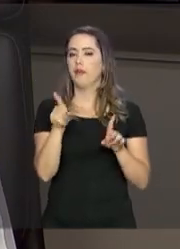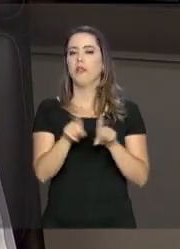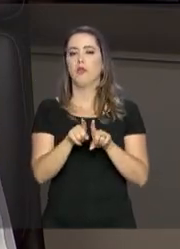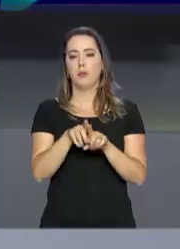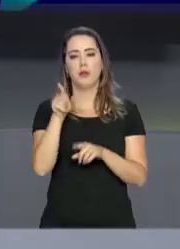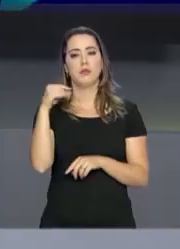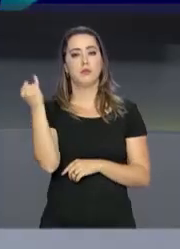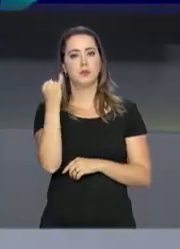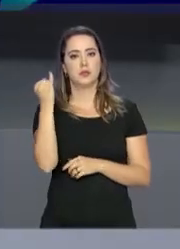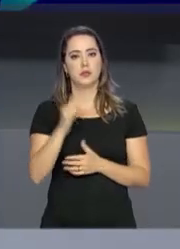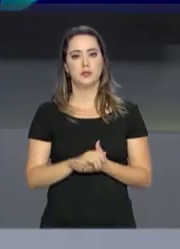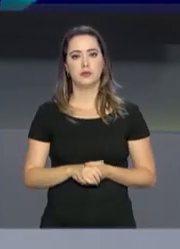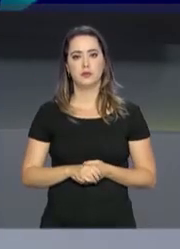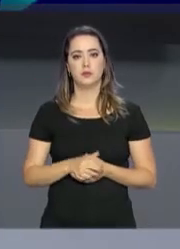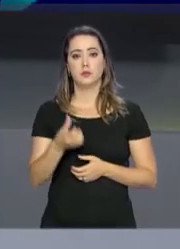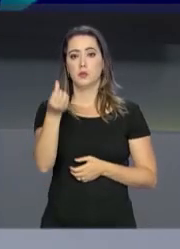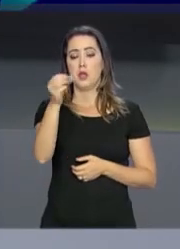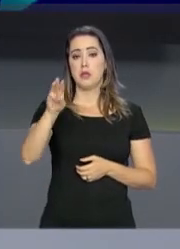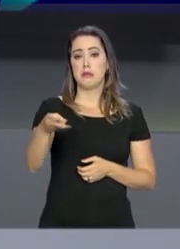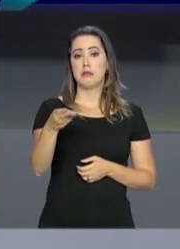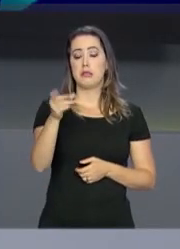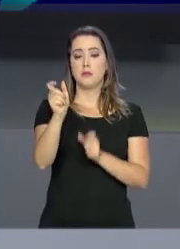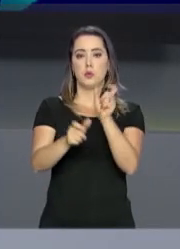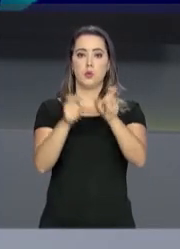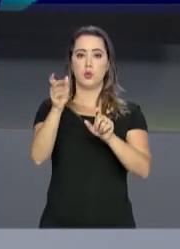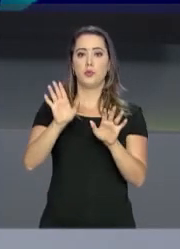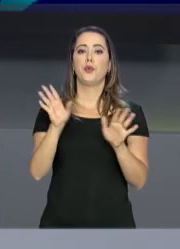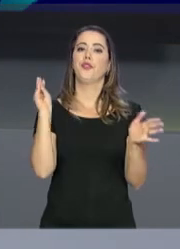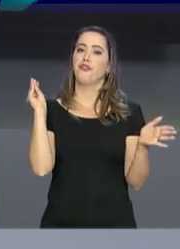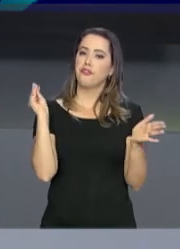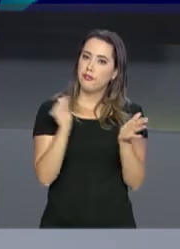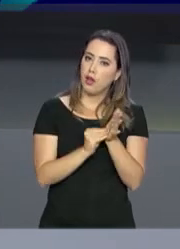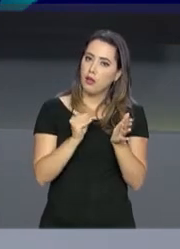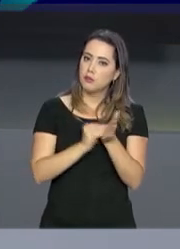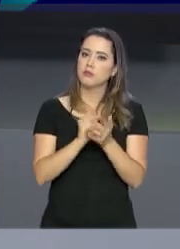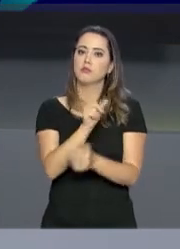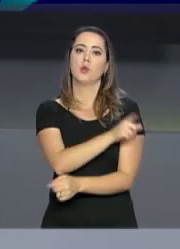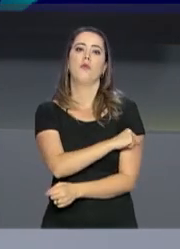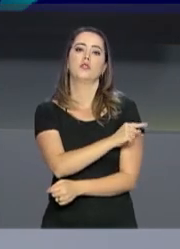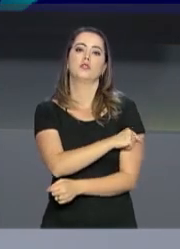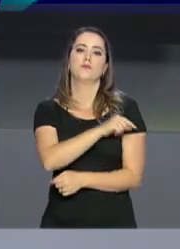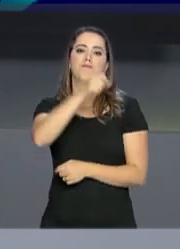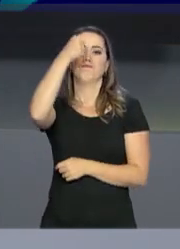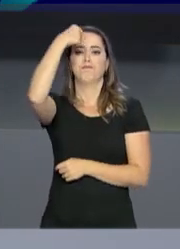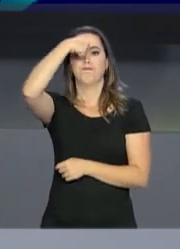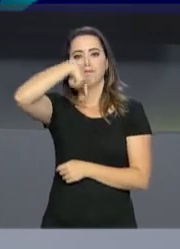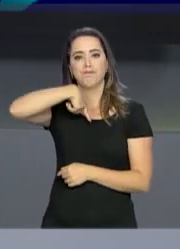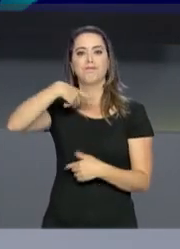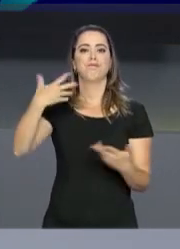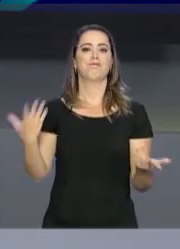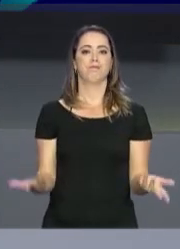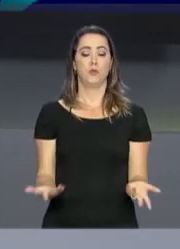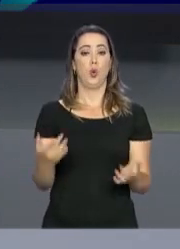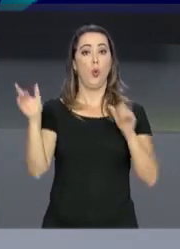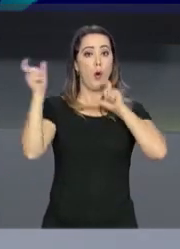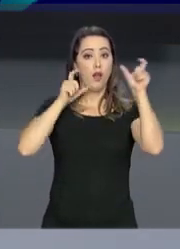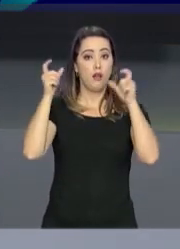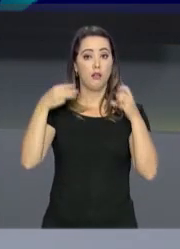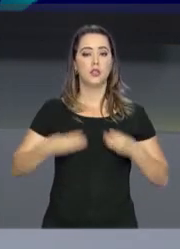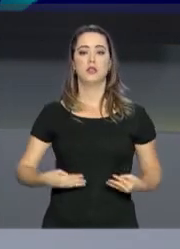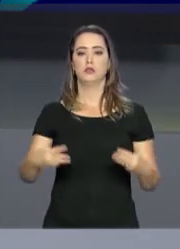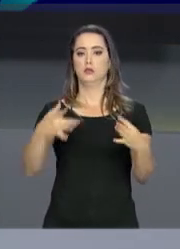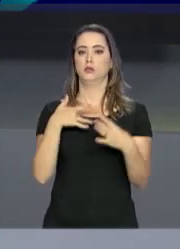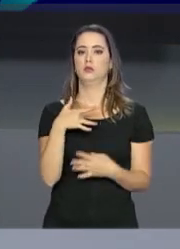importante. 6 milhões de pessoas ainda não se vacinaram contra a gripe. O alerta é do Ministério da Saúde.